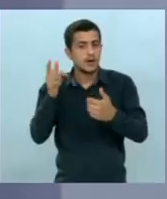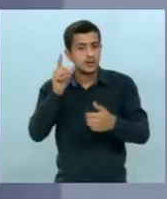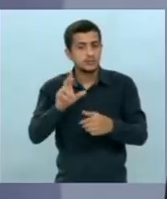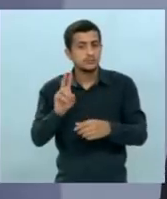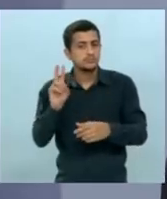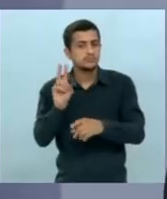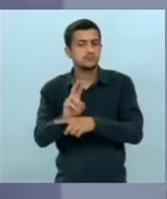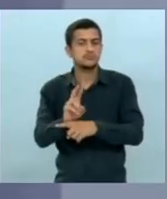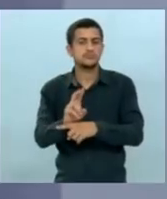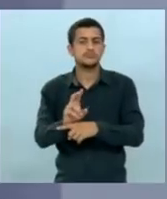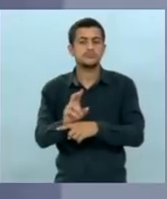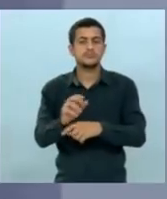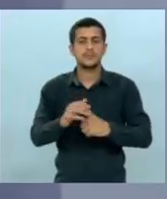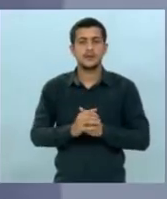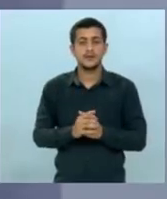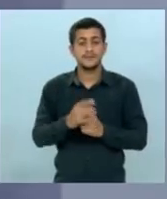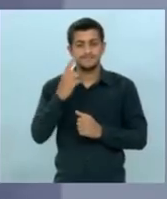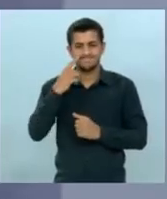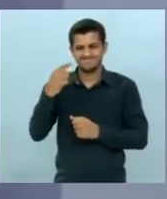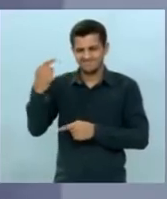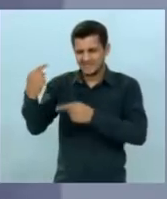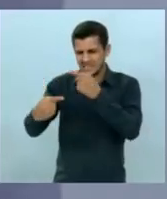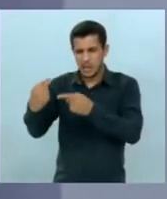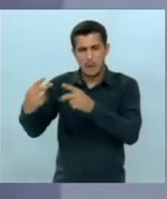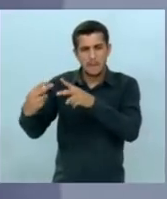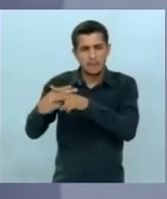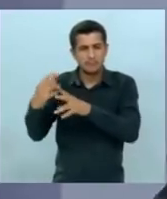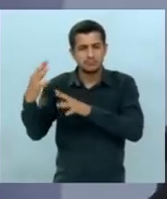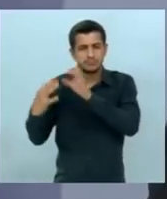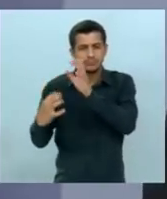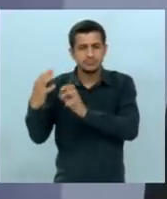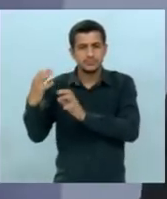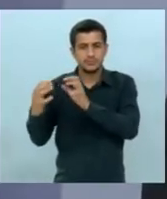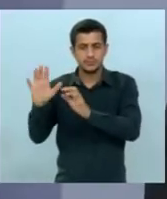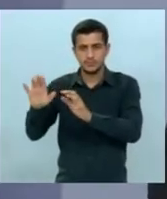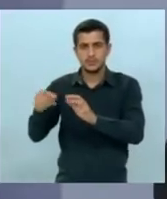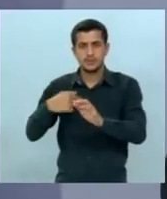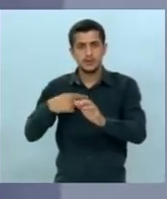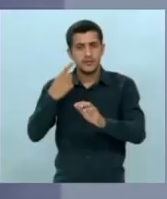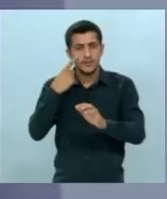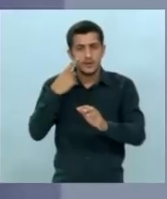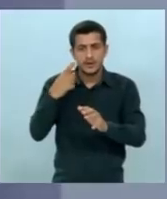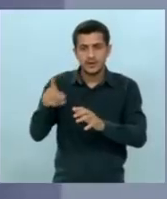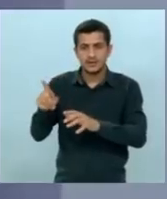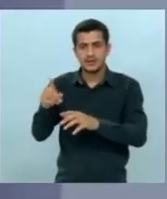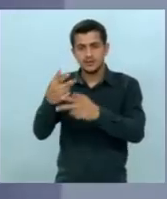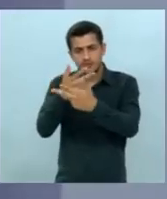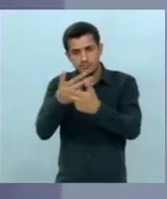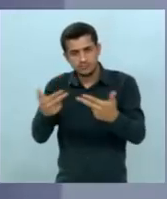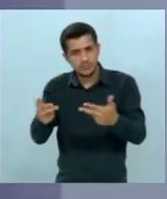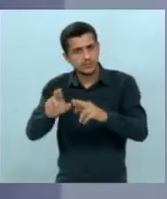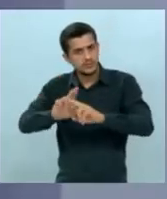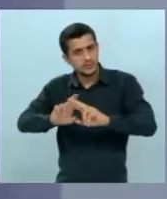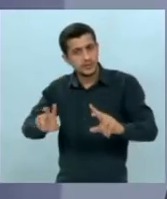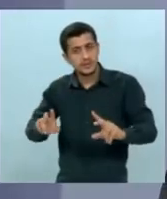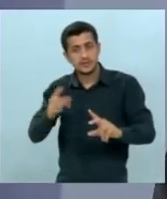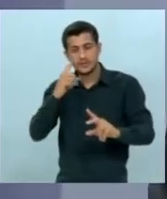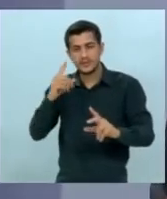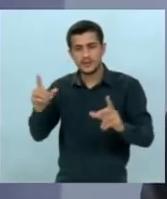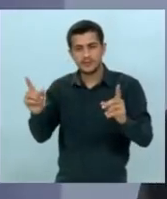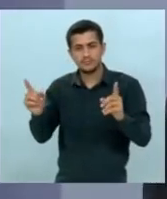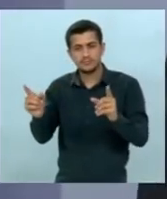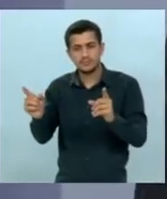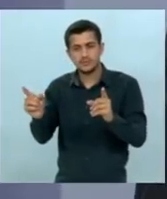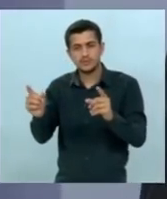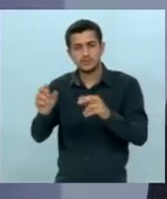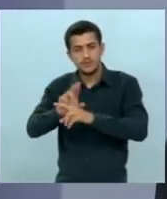conflito, quando você vai com as duas partes e trabalha principalmente com as etnias e com as comunidades indígenas, você diminui. E